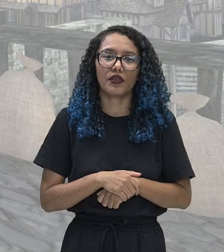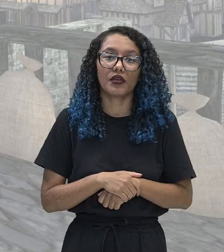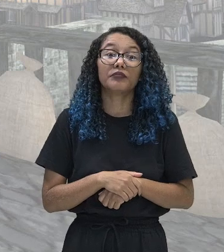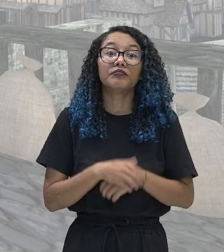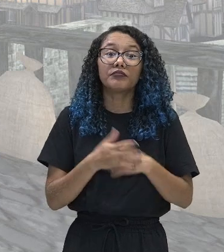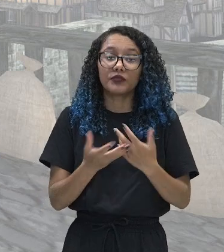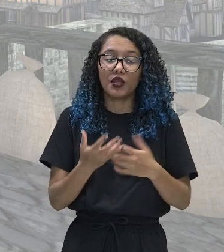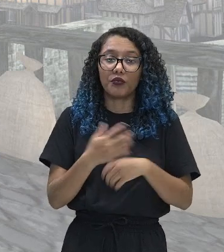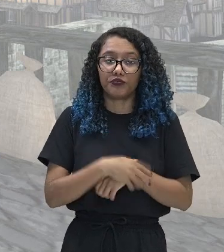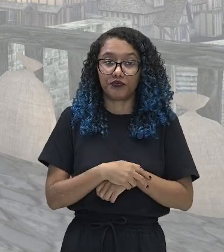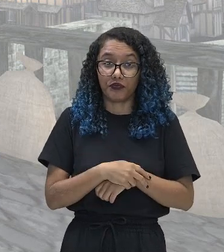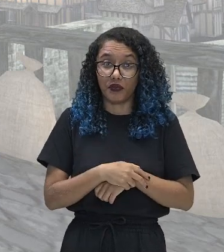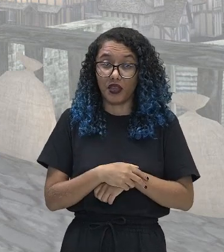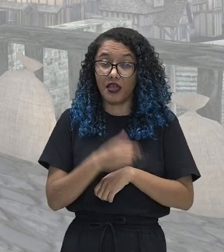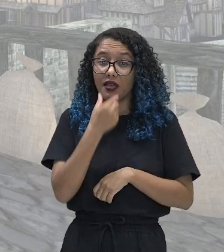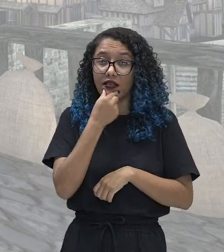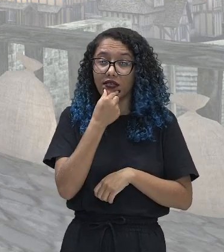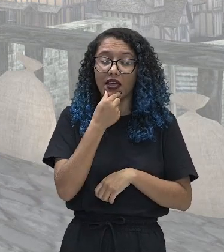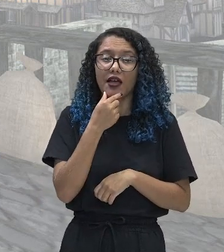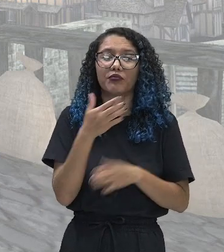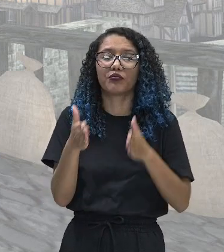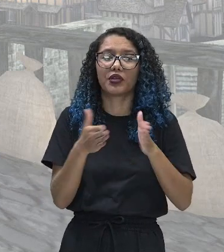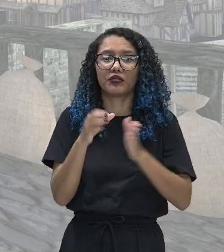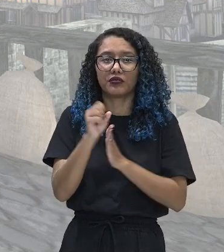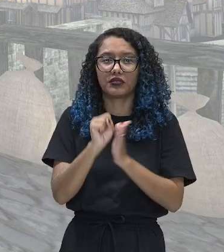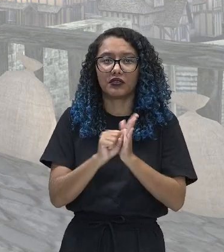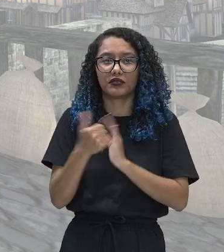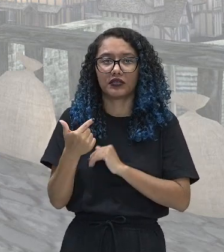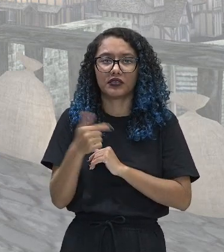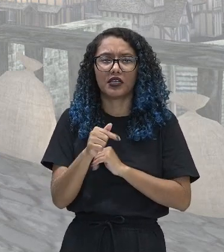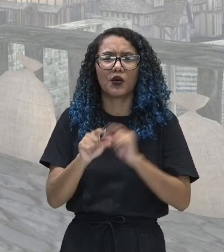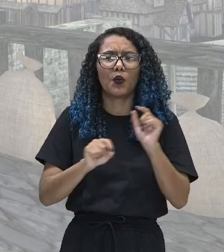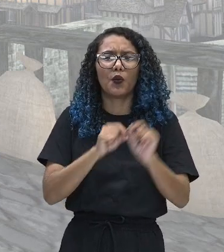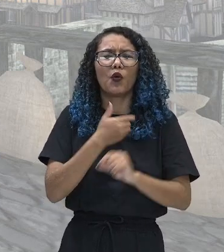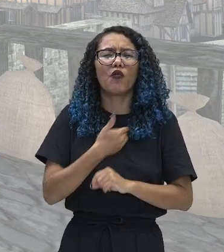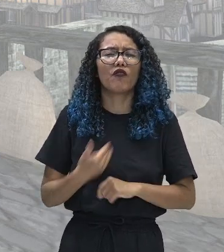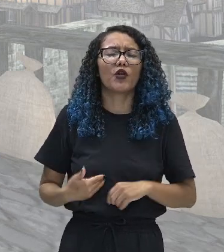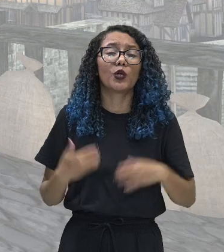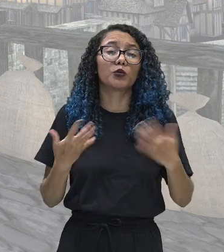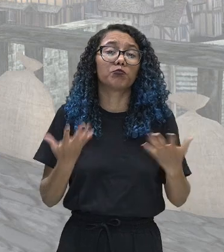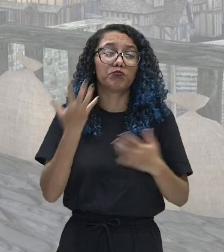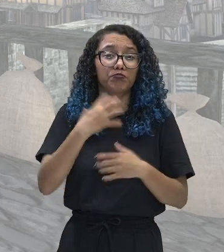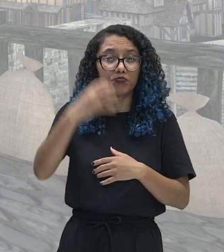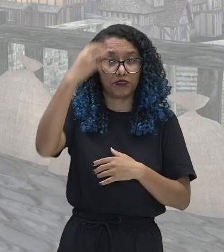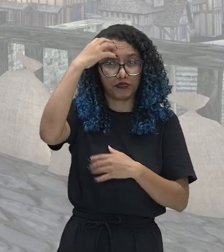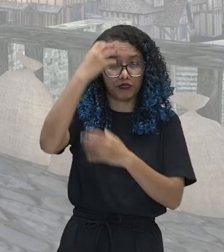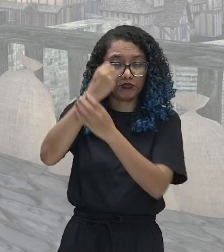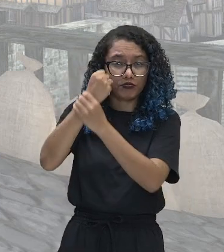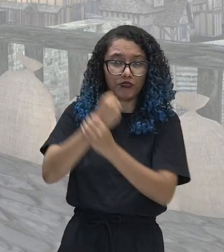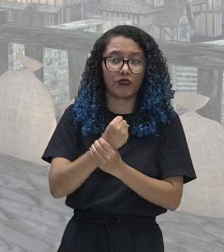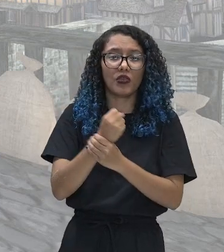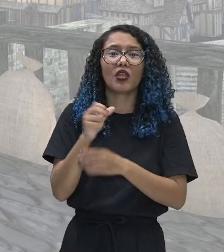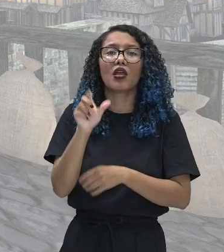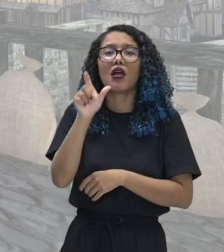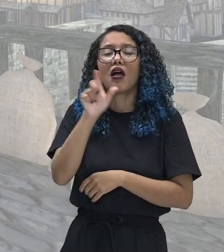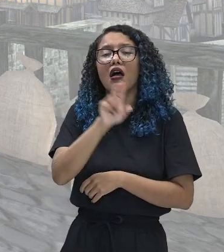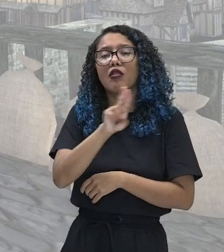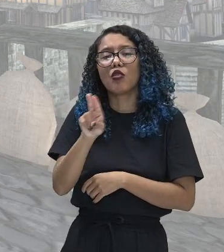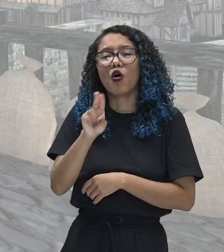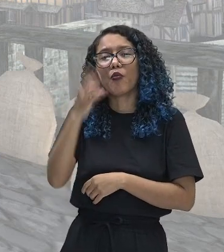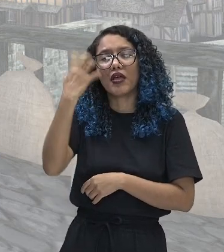século XVII, era uma monarquia absolutista. Primeiramente, ali com o rei Henrique VIII, também com